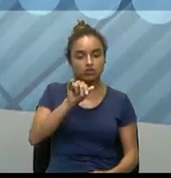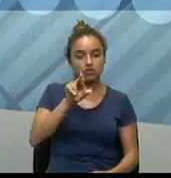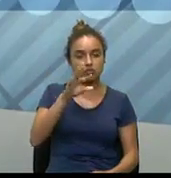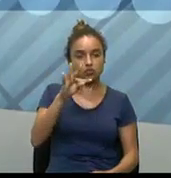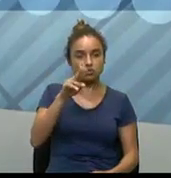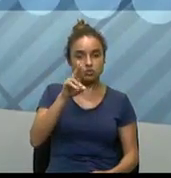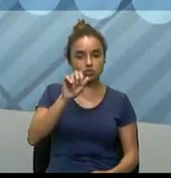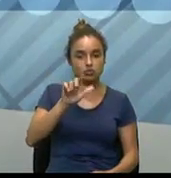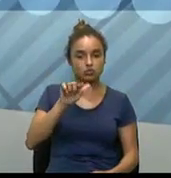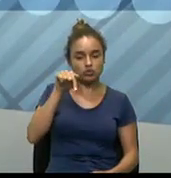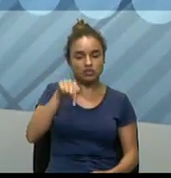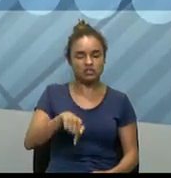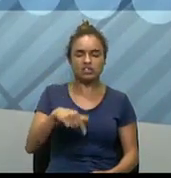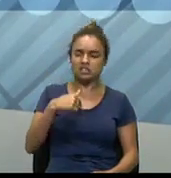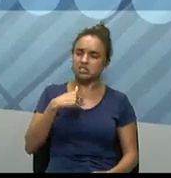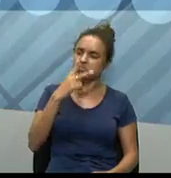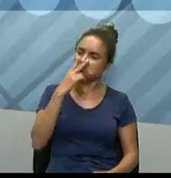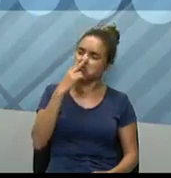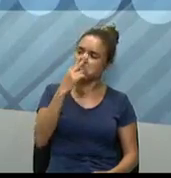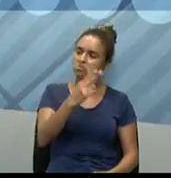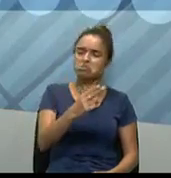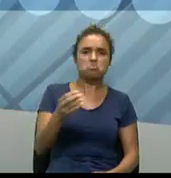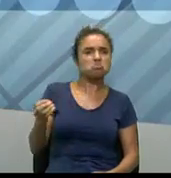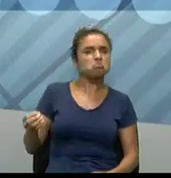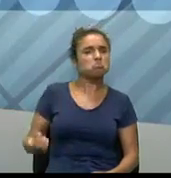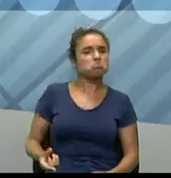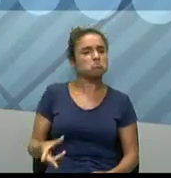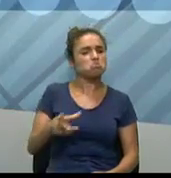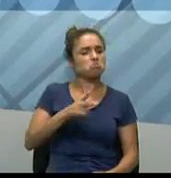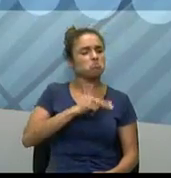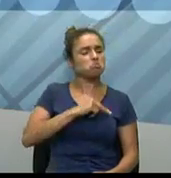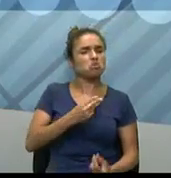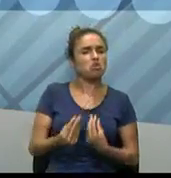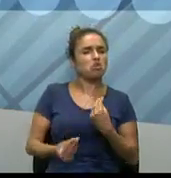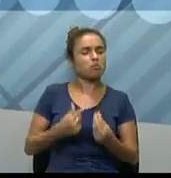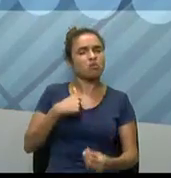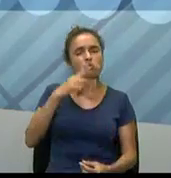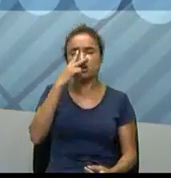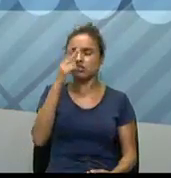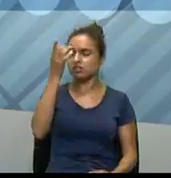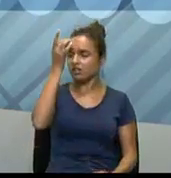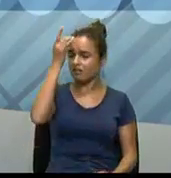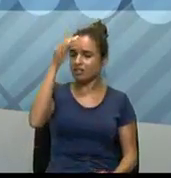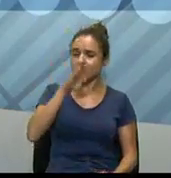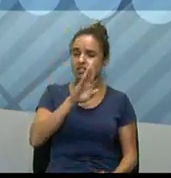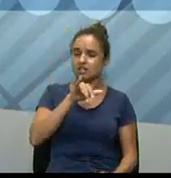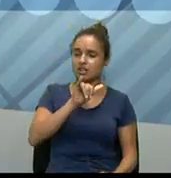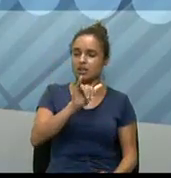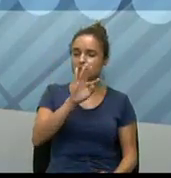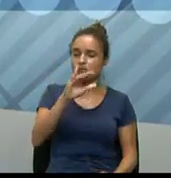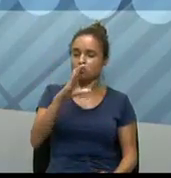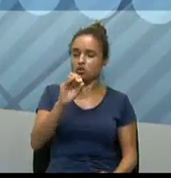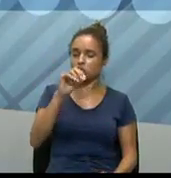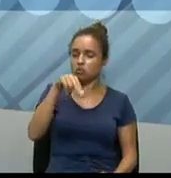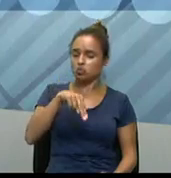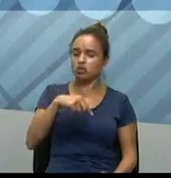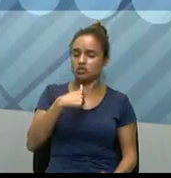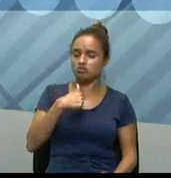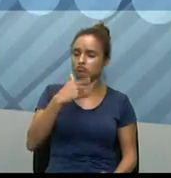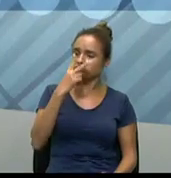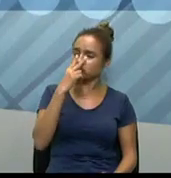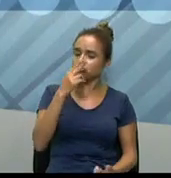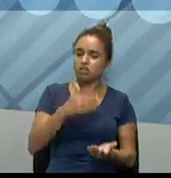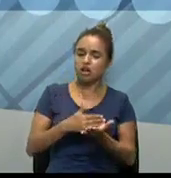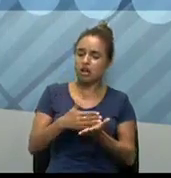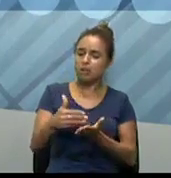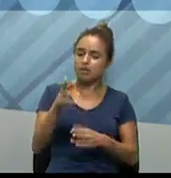falando assim, nossa professora, eu acho que é fácil então ganhar, né, uma bitcoin. E eu vou começar a minerar, né, então, os dados